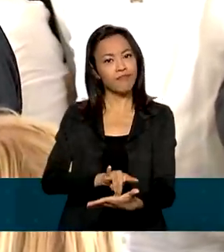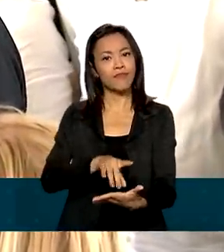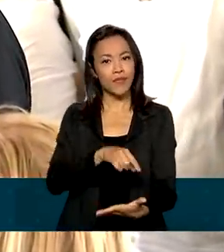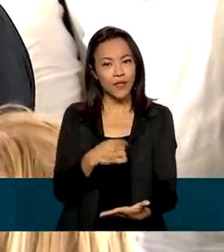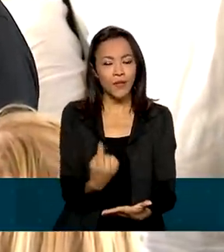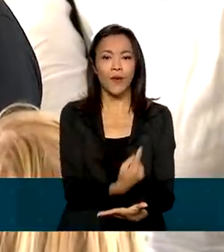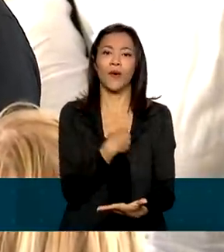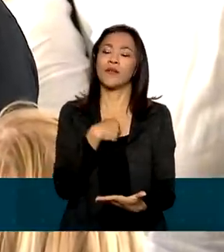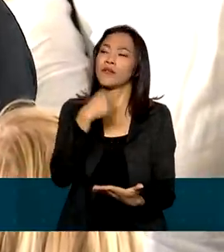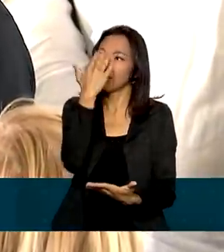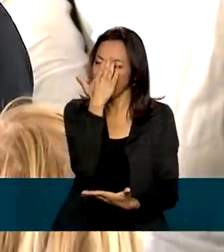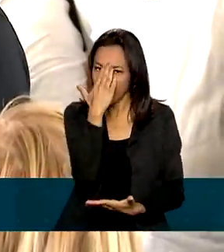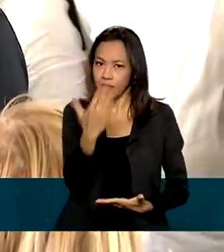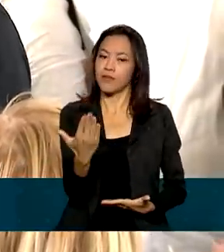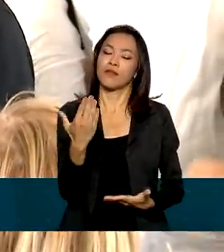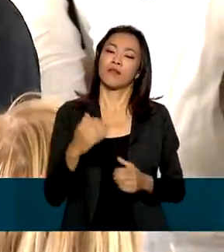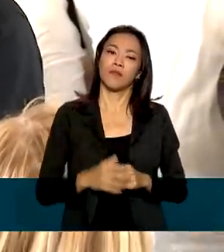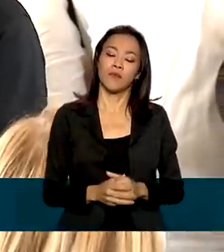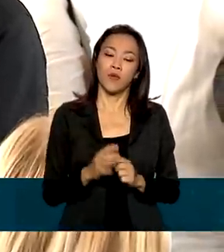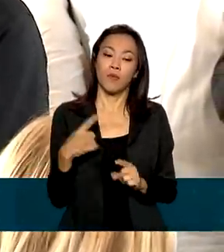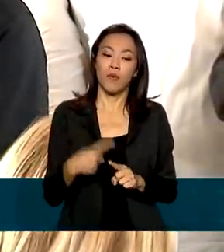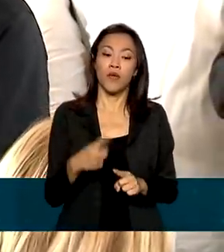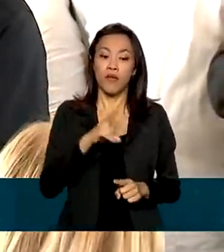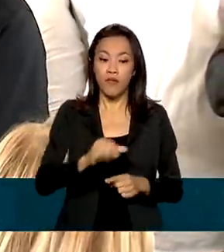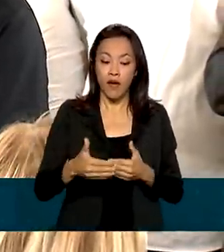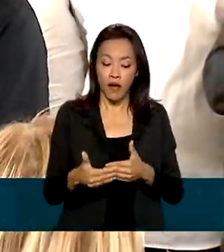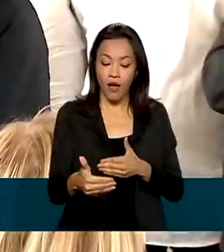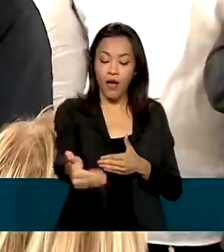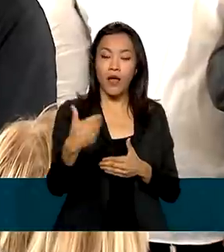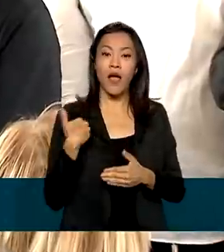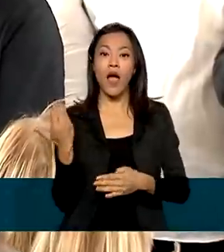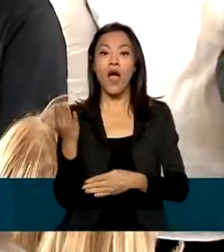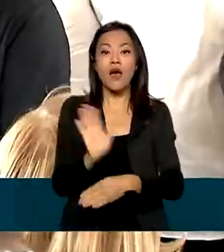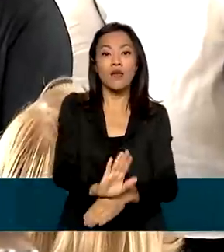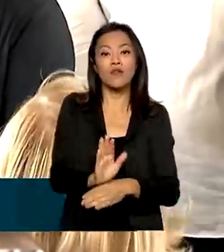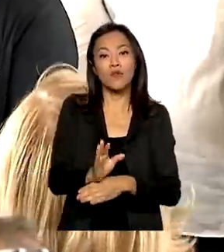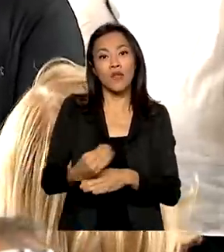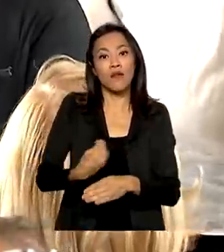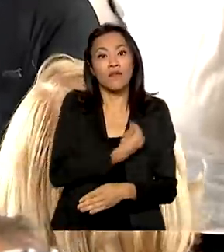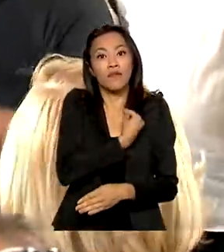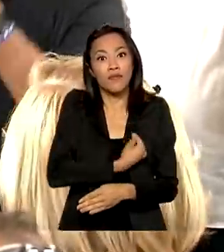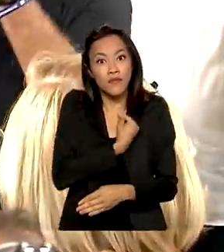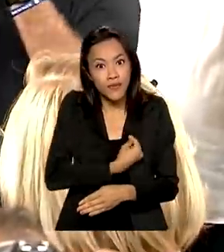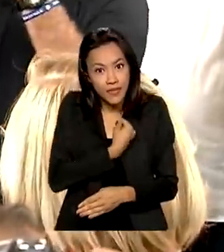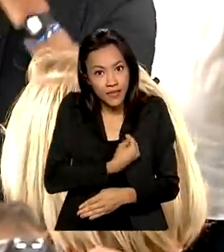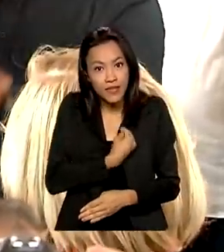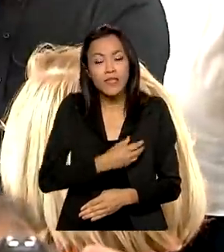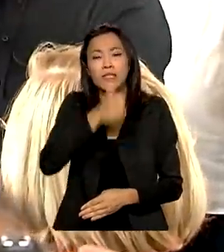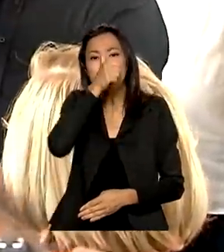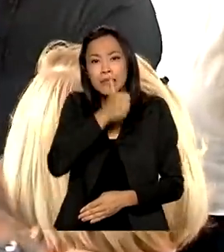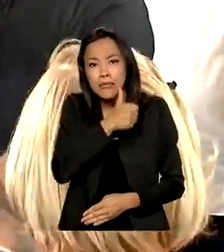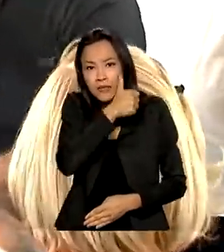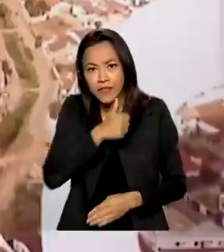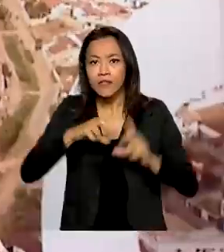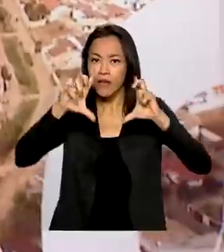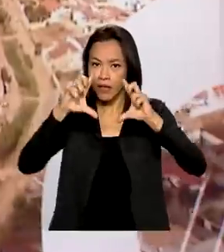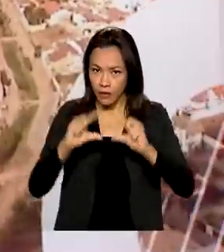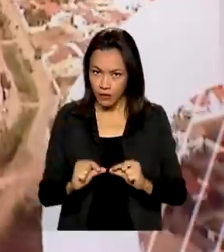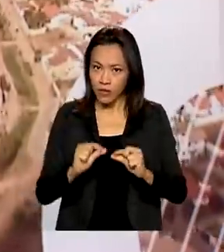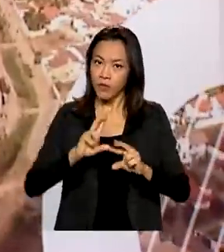porque salvará vidas e poupará muitos sacrifícios no tocante a deslocamentos.